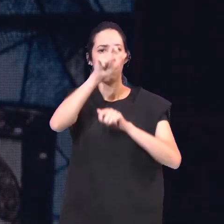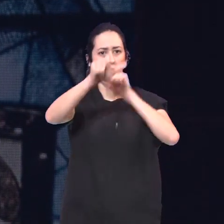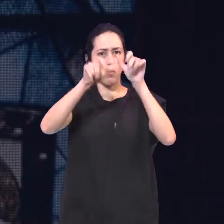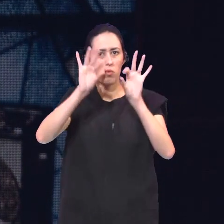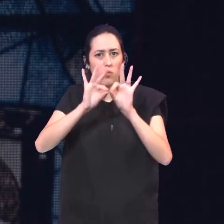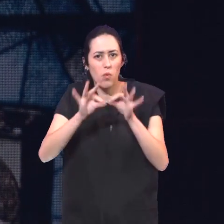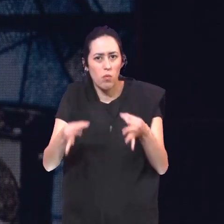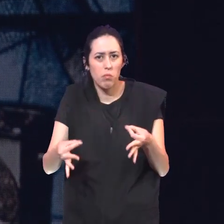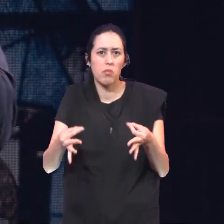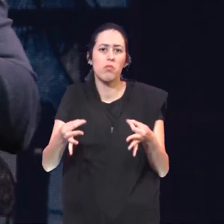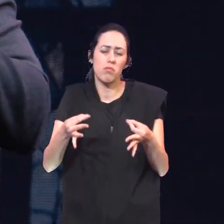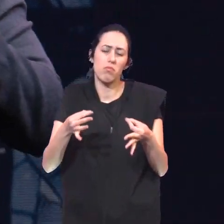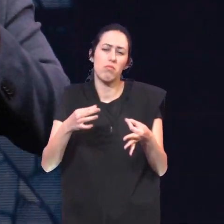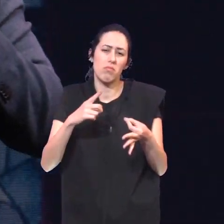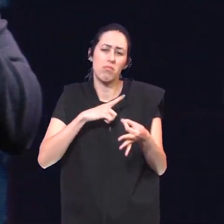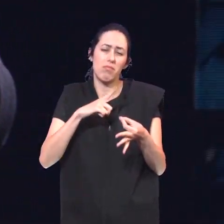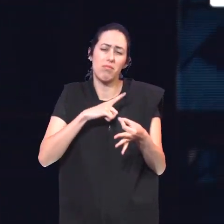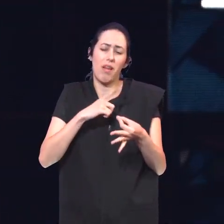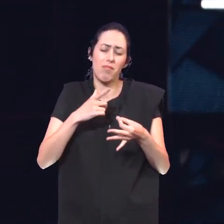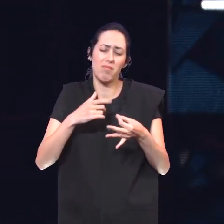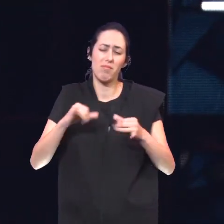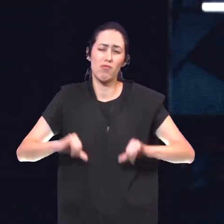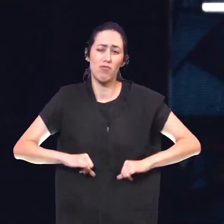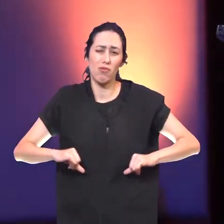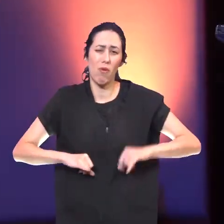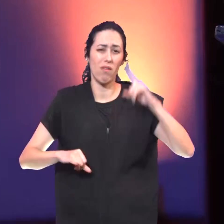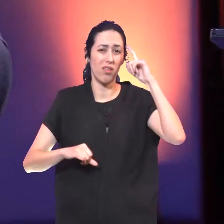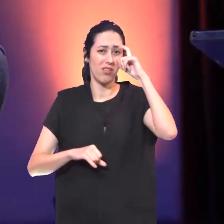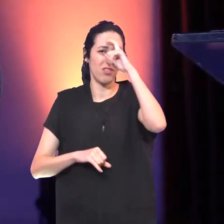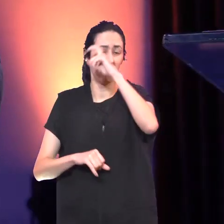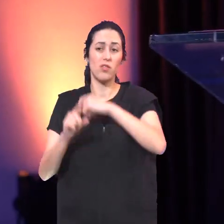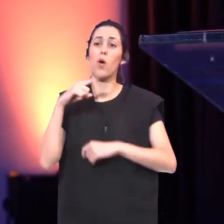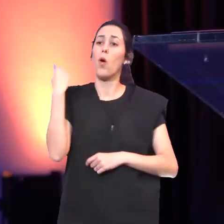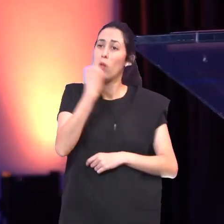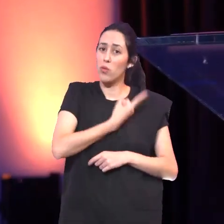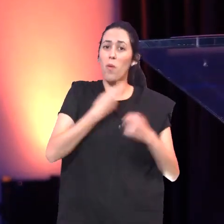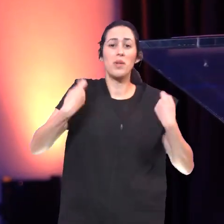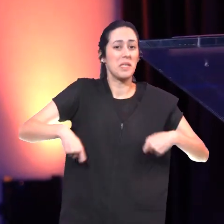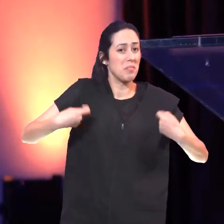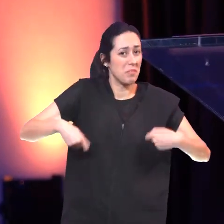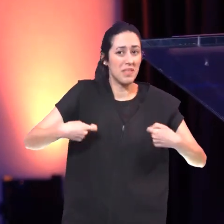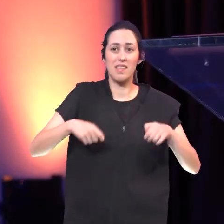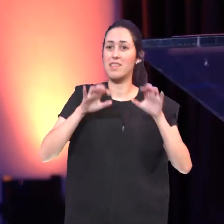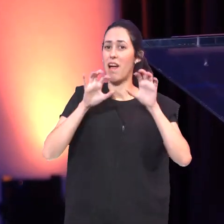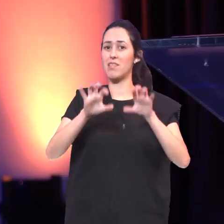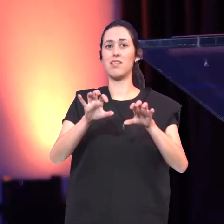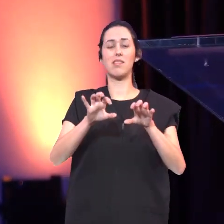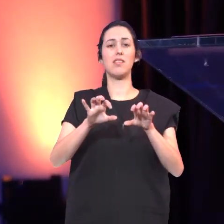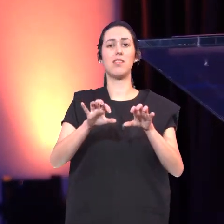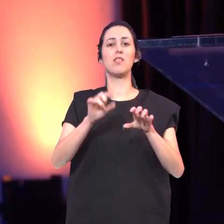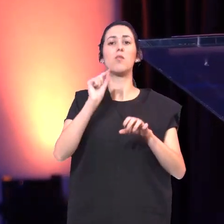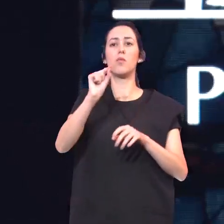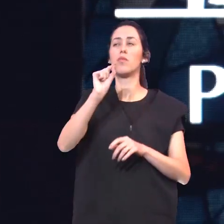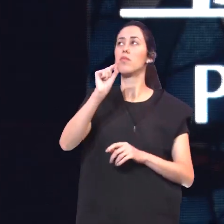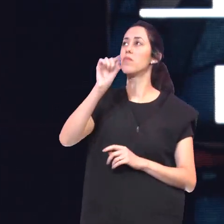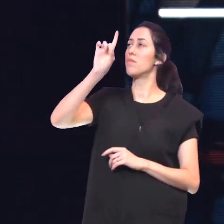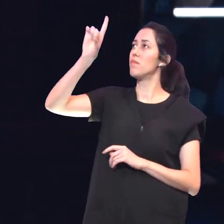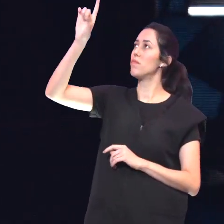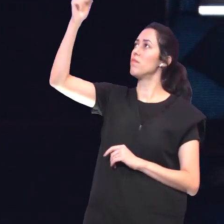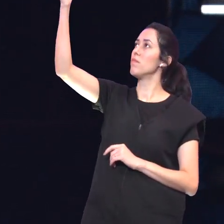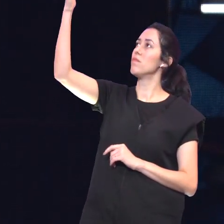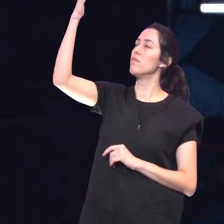Irmãos Precisamos Nos tornar Pequeninos Para que a graça De Deus